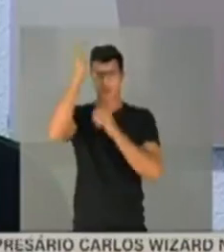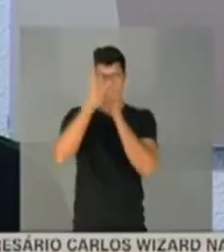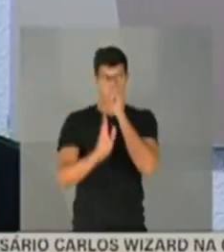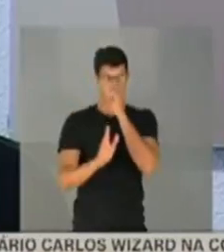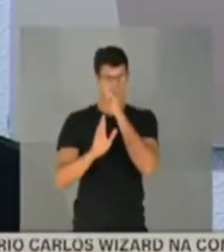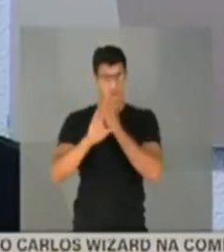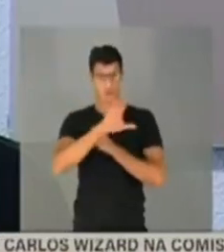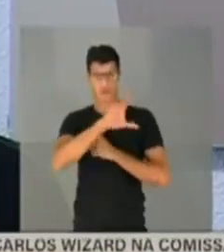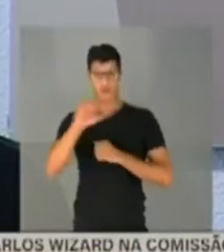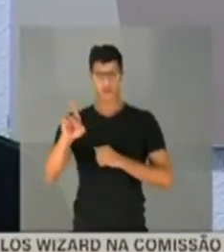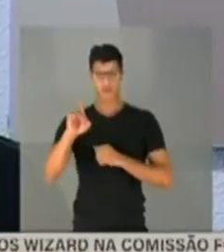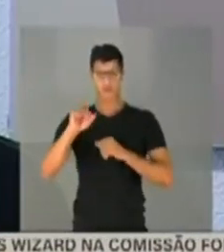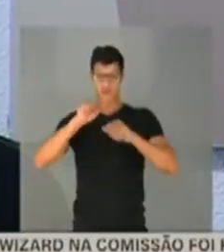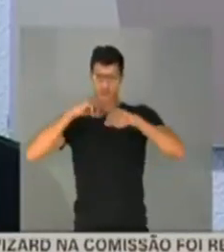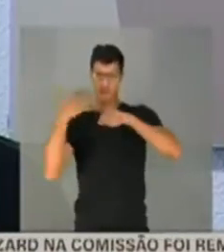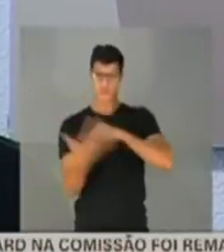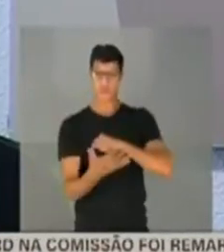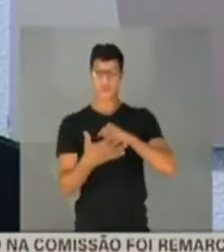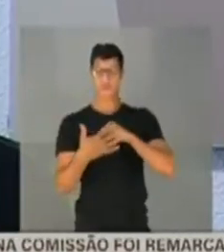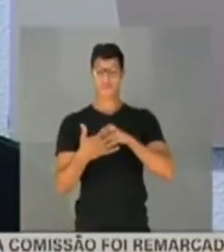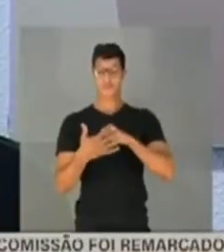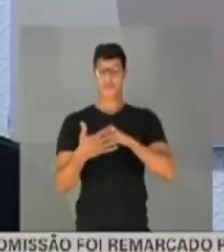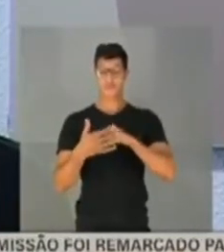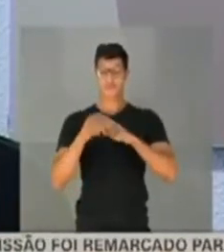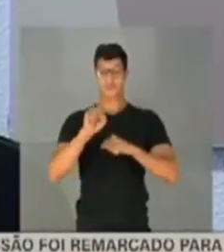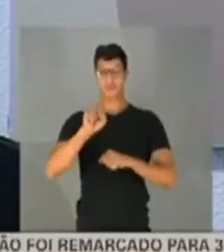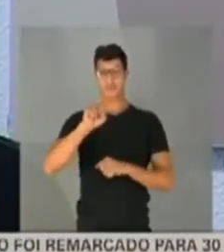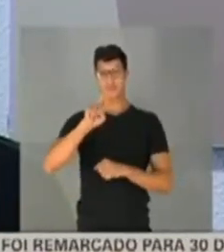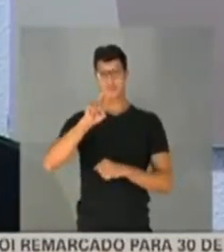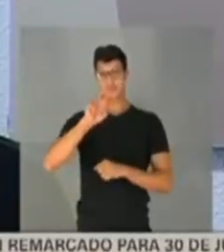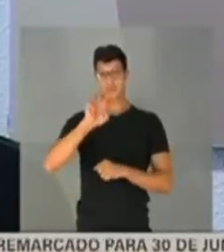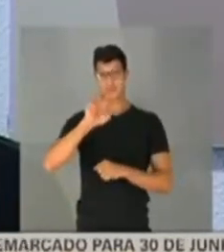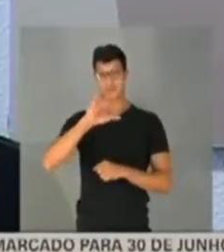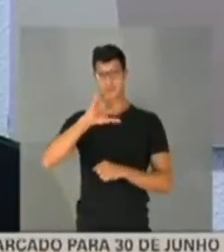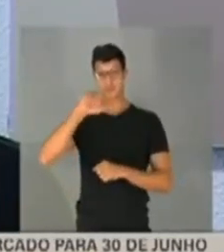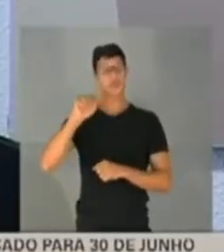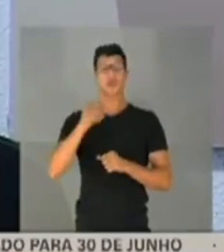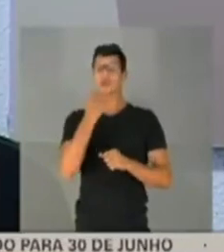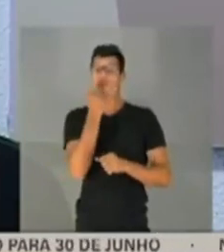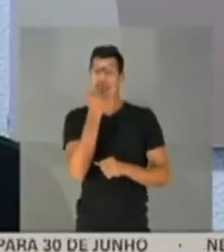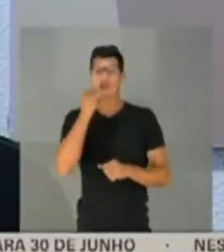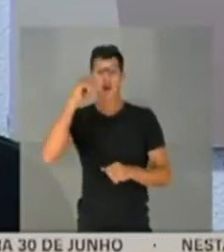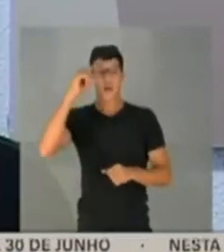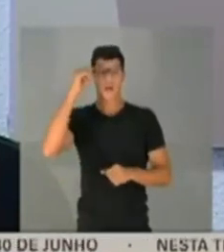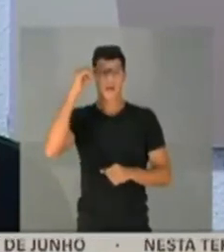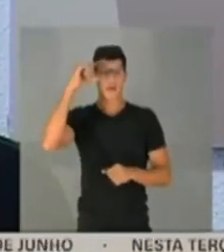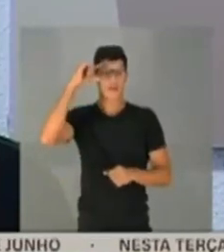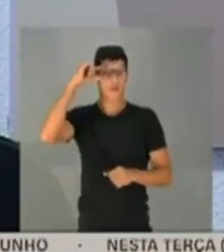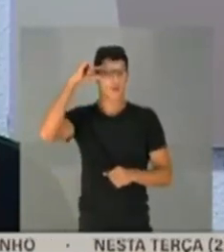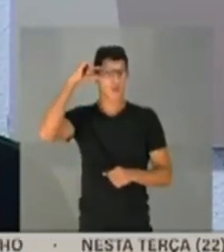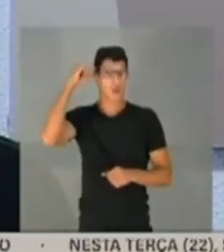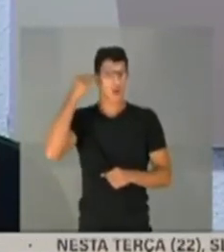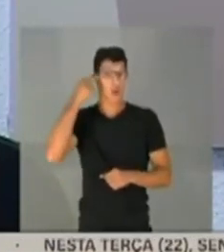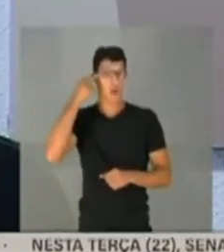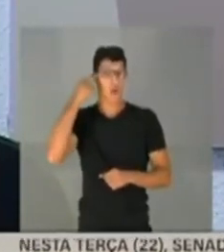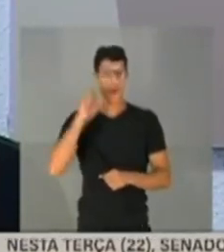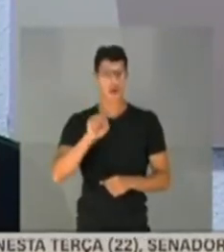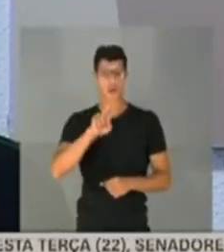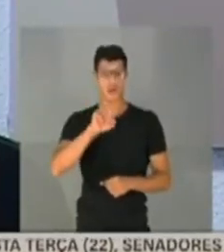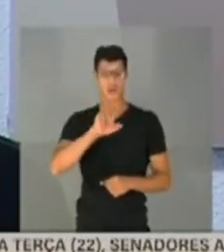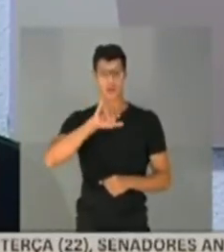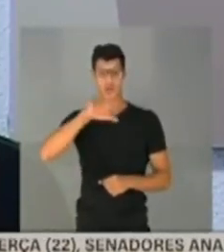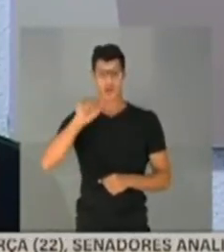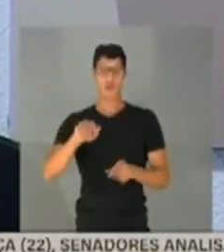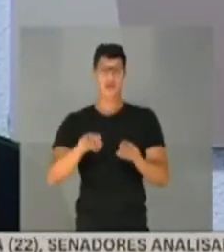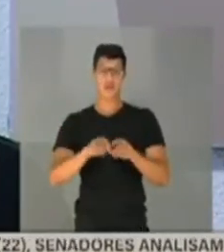O coordenador da pandemia na Suécia, o da Coreia, o Kim Jovo, o da Suécia, o Ang